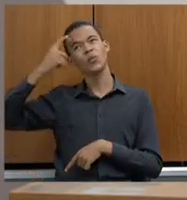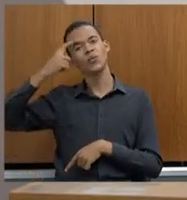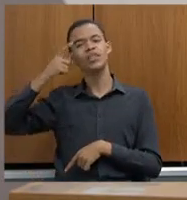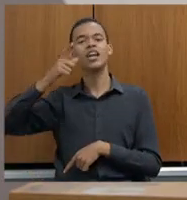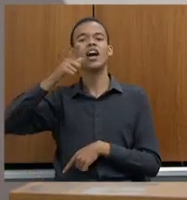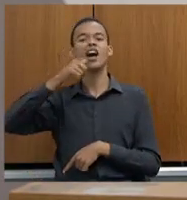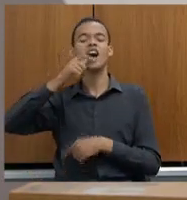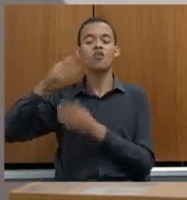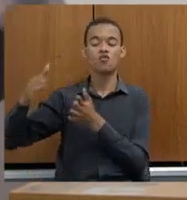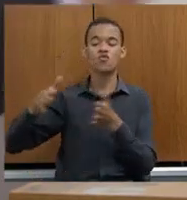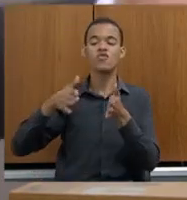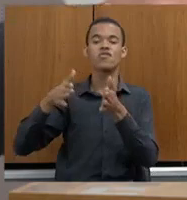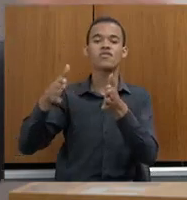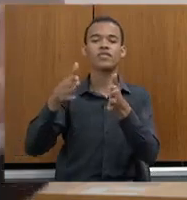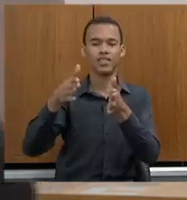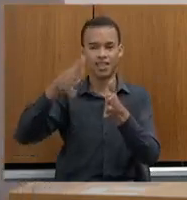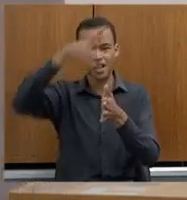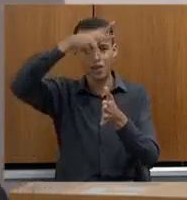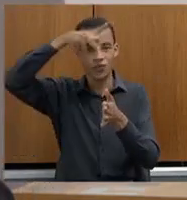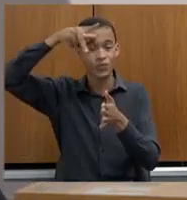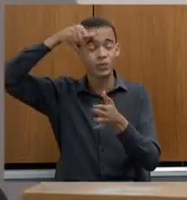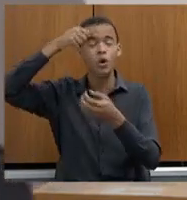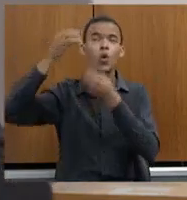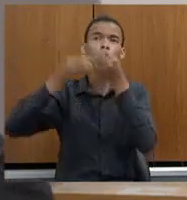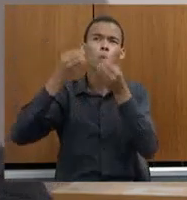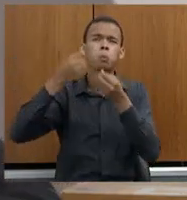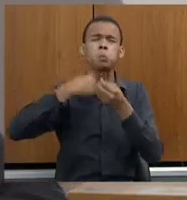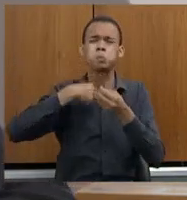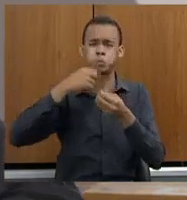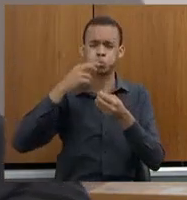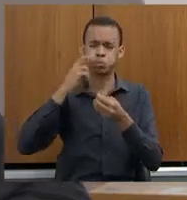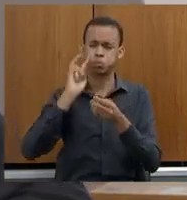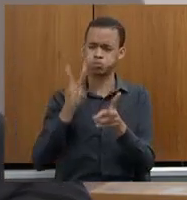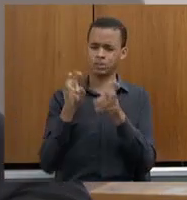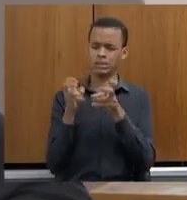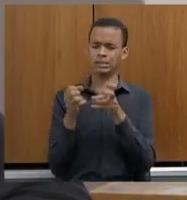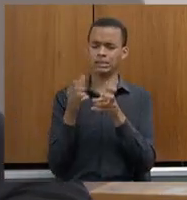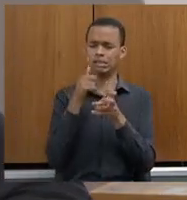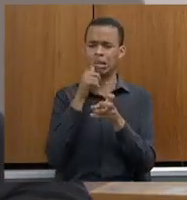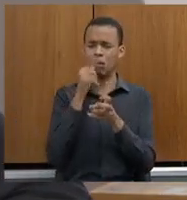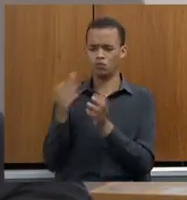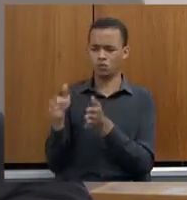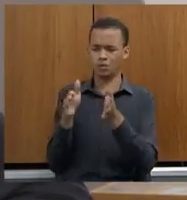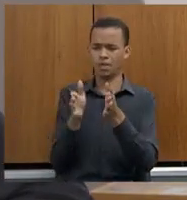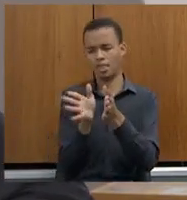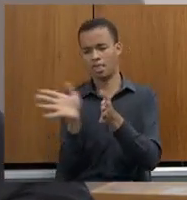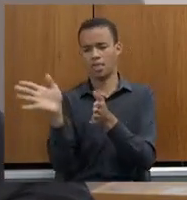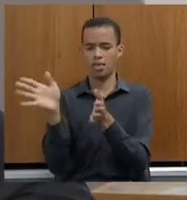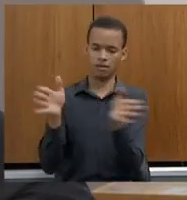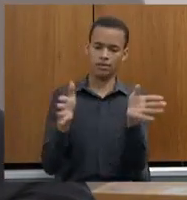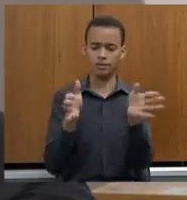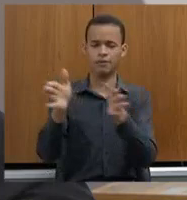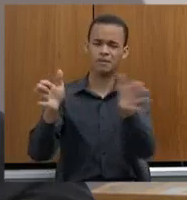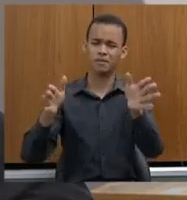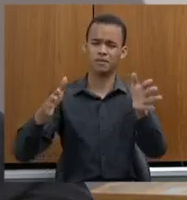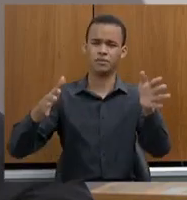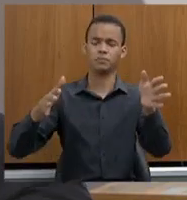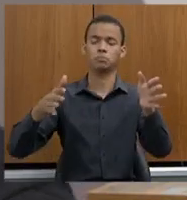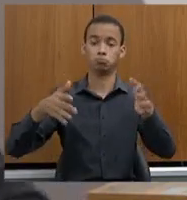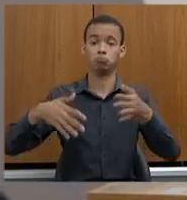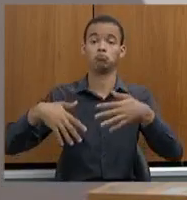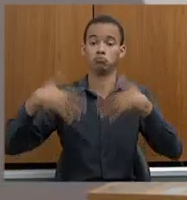igarapé aqui, tem outro, tem outro, é um negócio assim, maluco, e o exército não dá conta. Então,